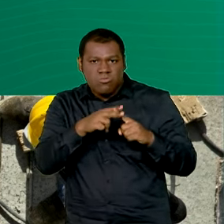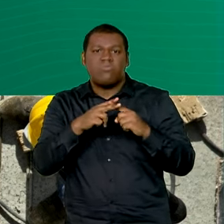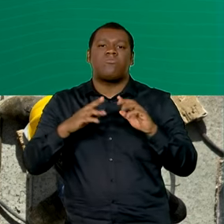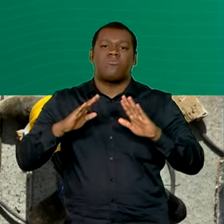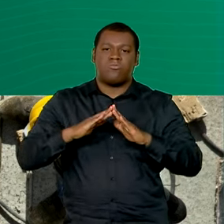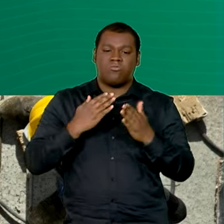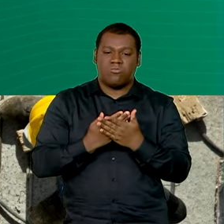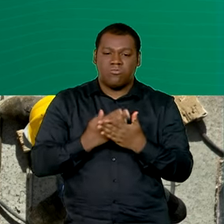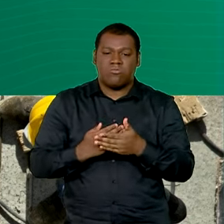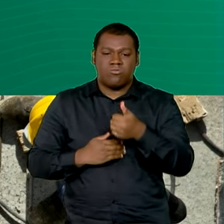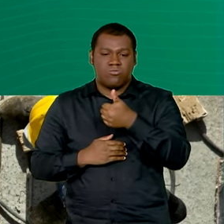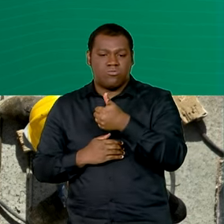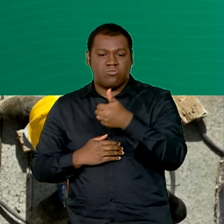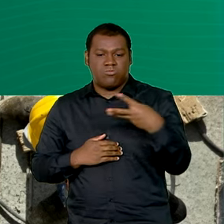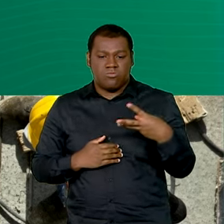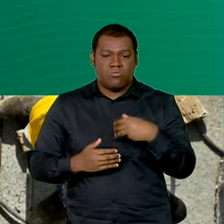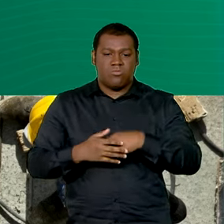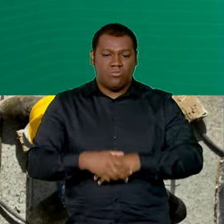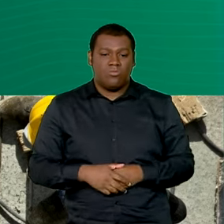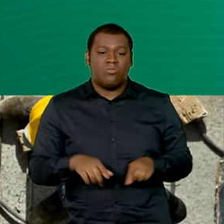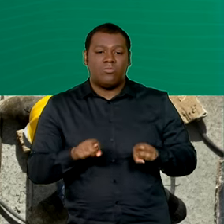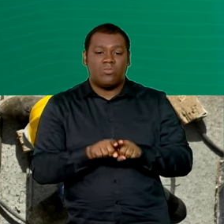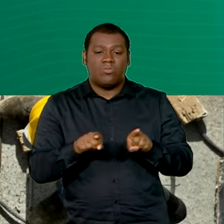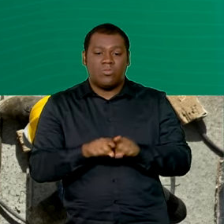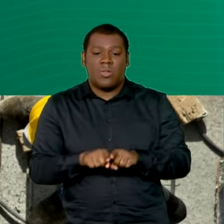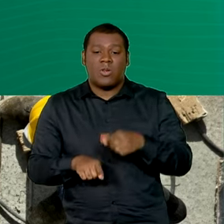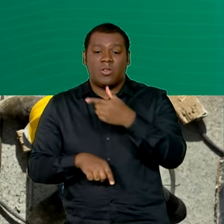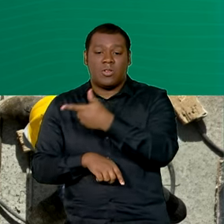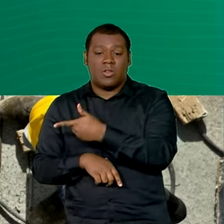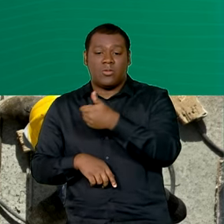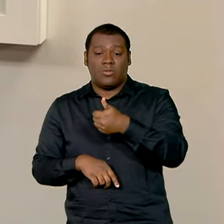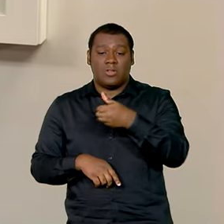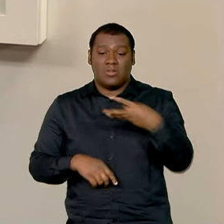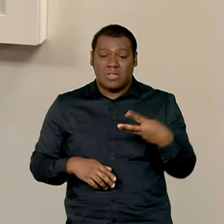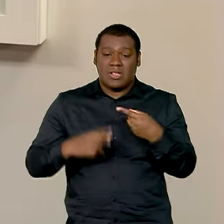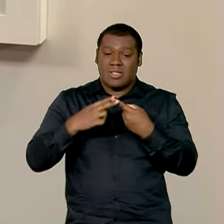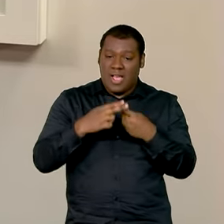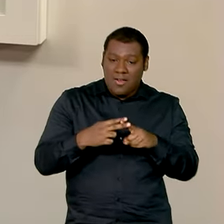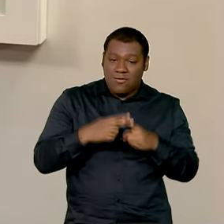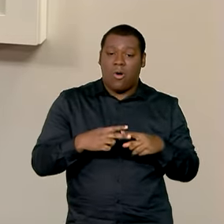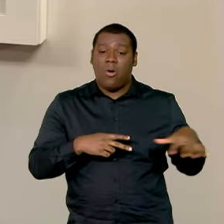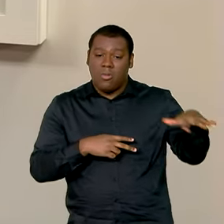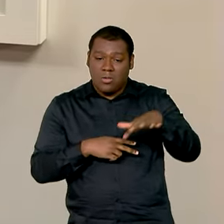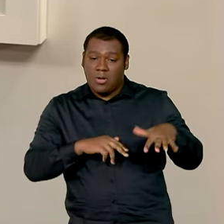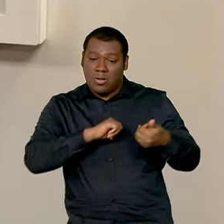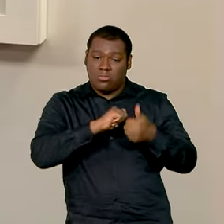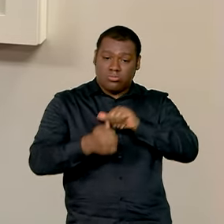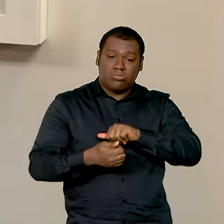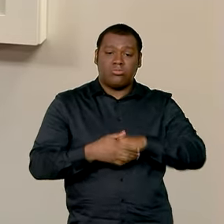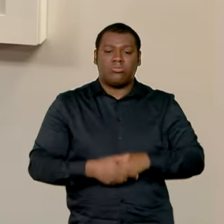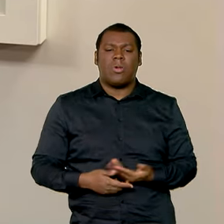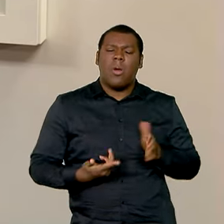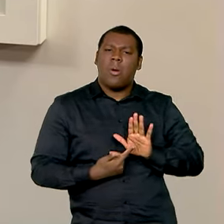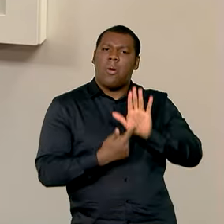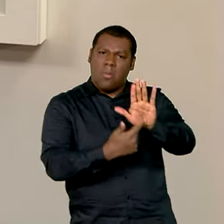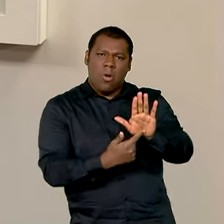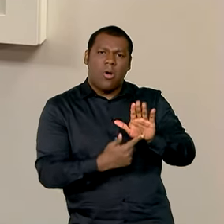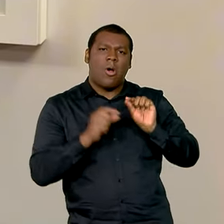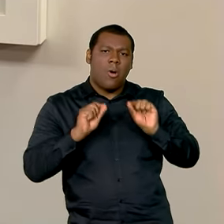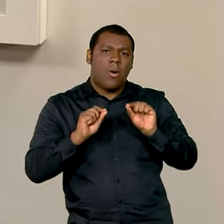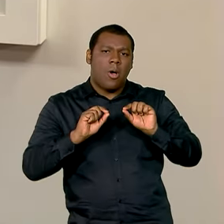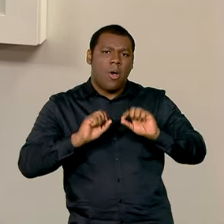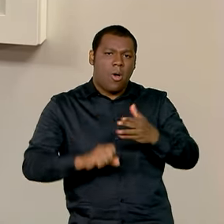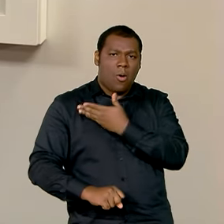213 de construção e cobertura de quadras. Esse resultado mostra o compromisso e empenho do governo federal